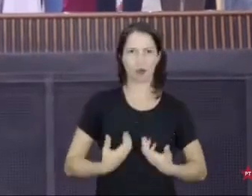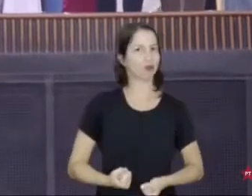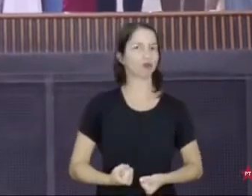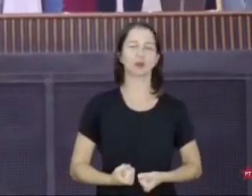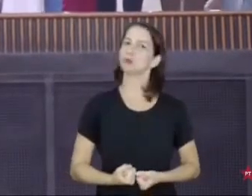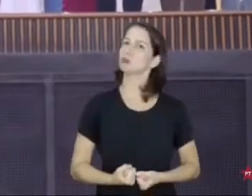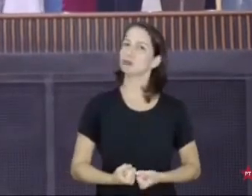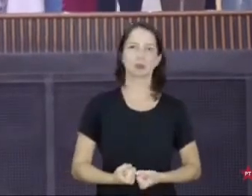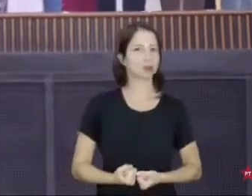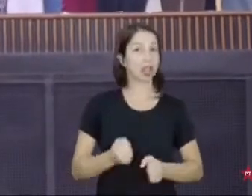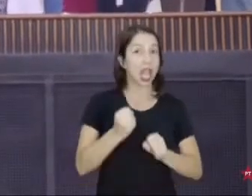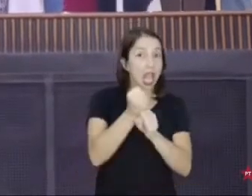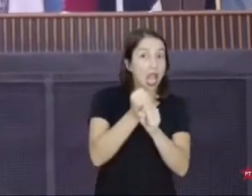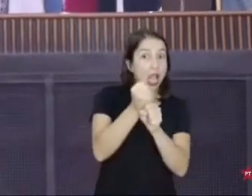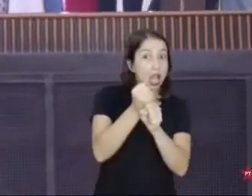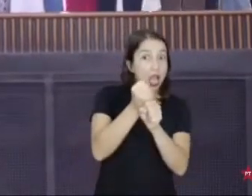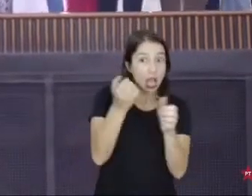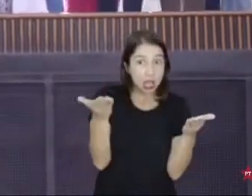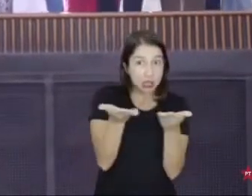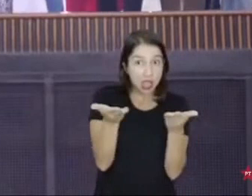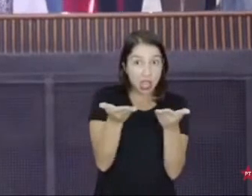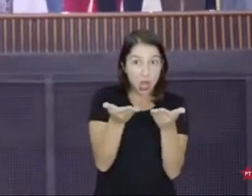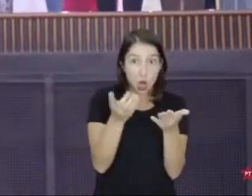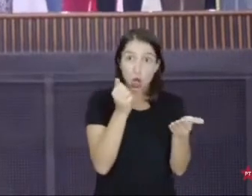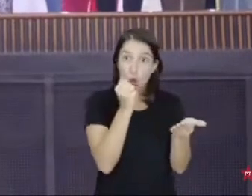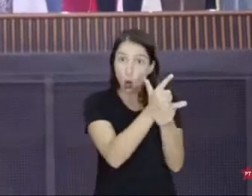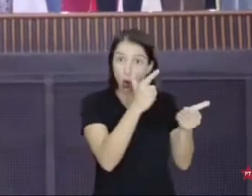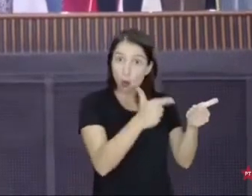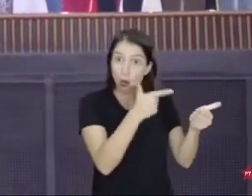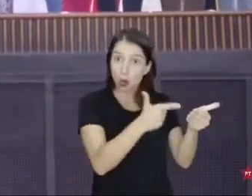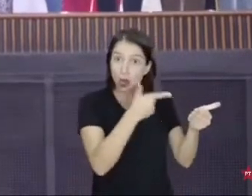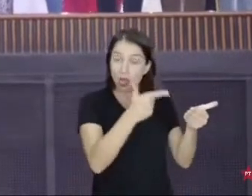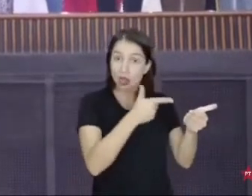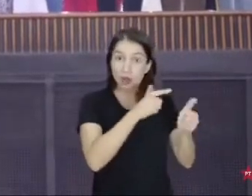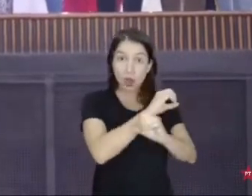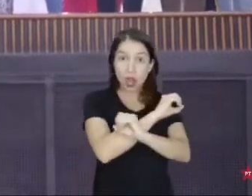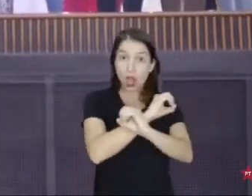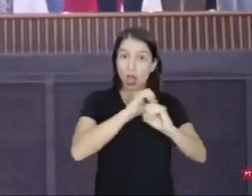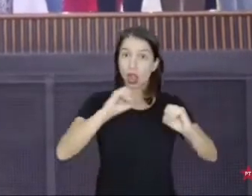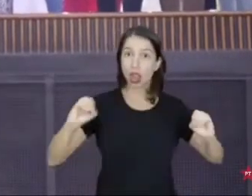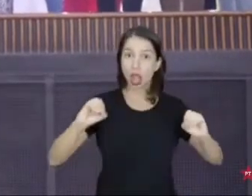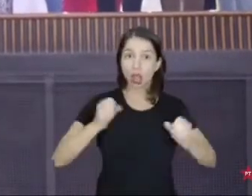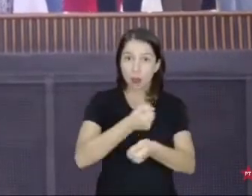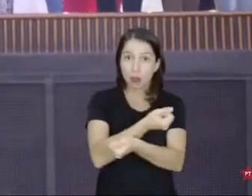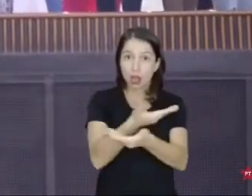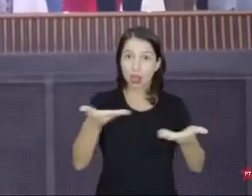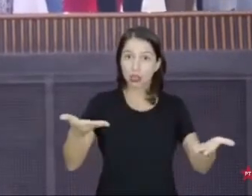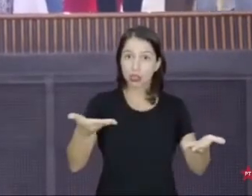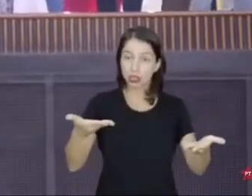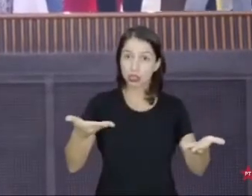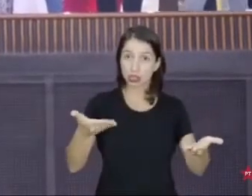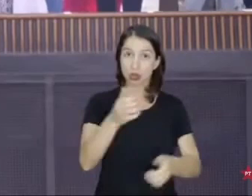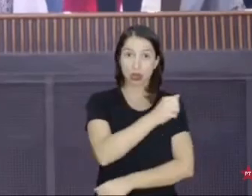não comprou livro didático para os nossos estudantes, mas ele passa todo dia ensinando o povo a comprar